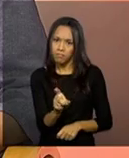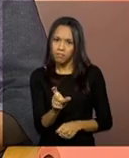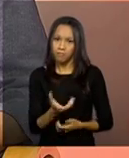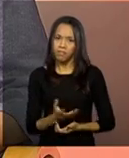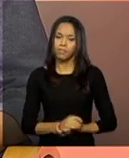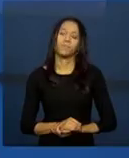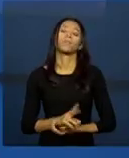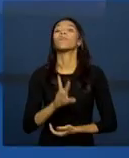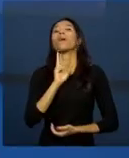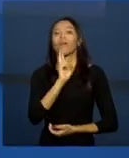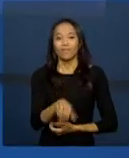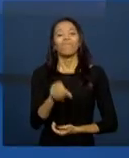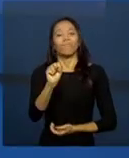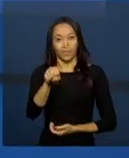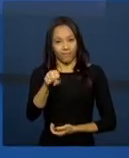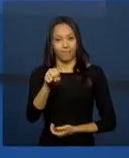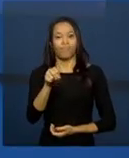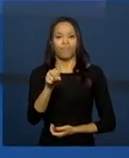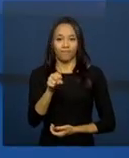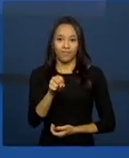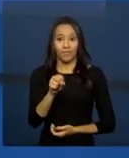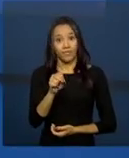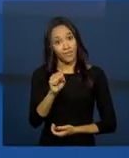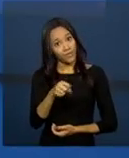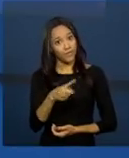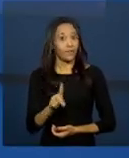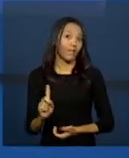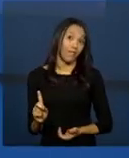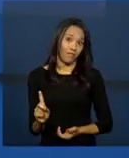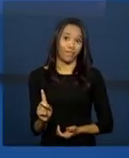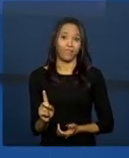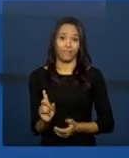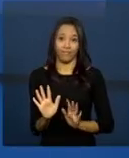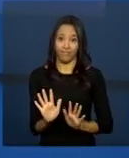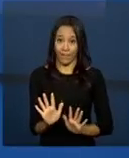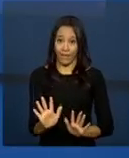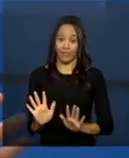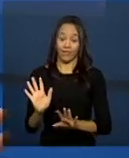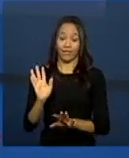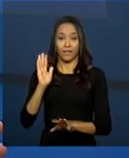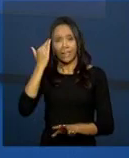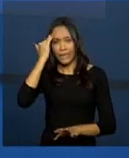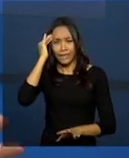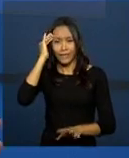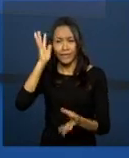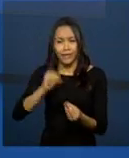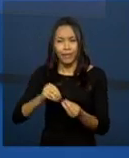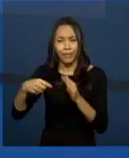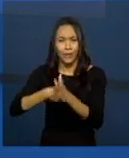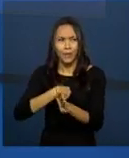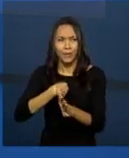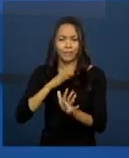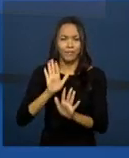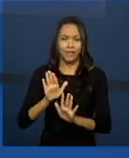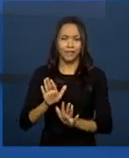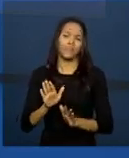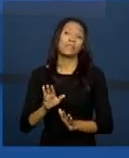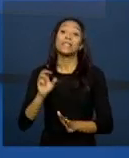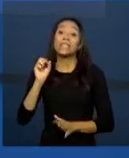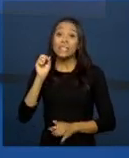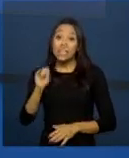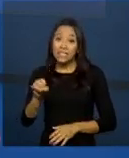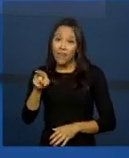Sim. Quer dizer, sim e não. Deixa eu entender também um pouco a pergunta dela. Falar igual o Caio agora. Sim e não. Se ela